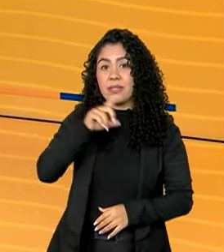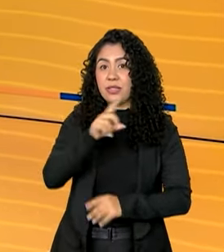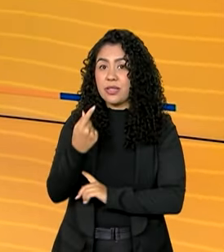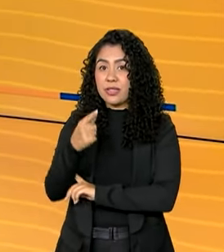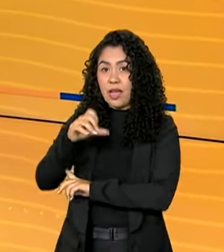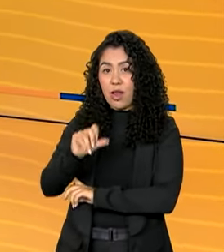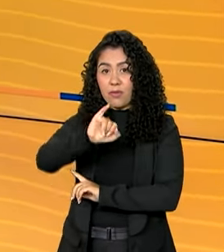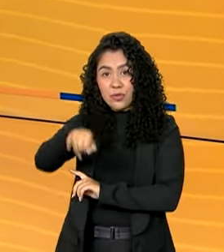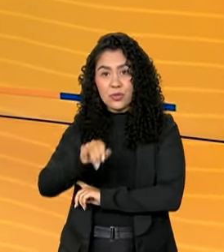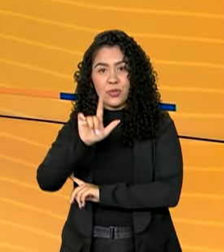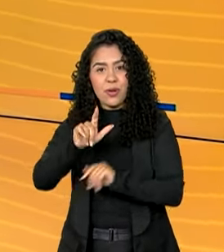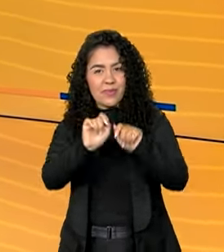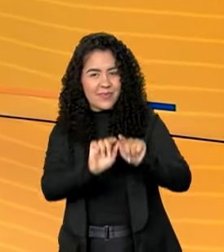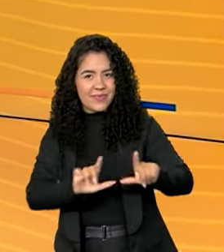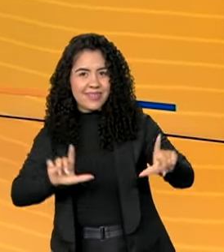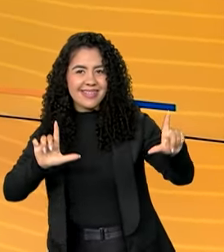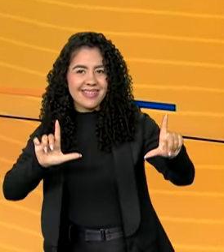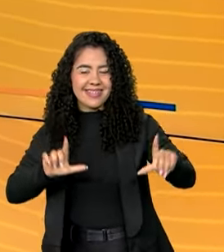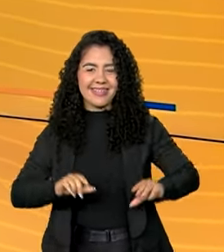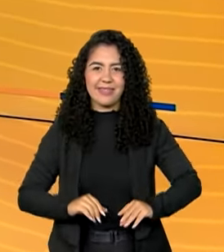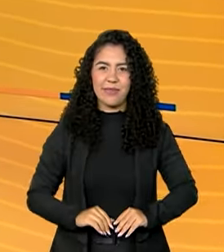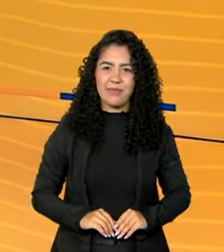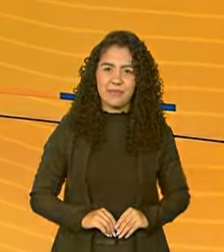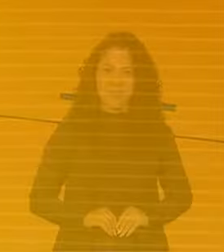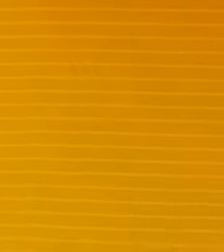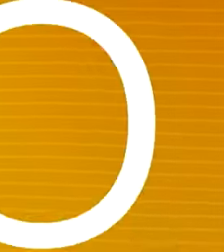19 de julho, o Brasil em Dia começa agora.